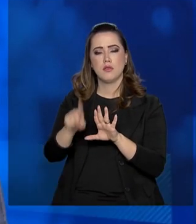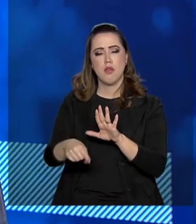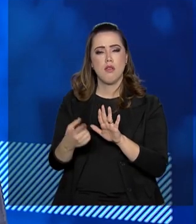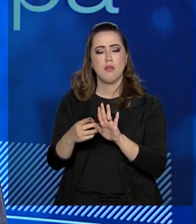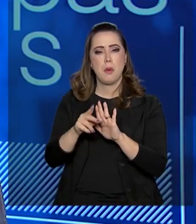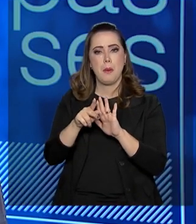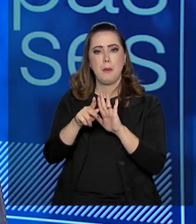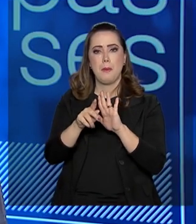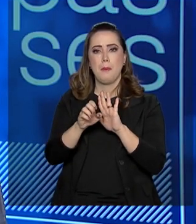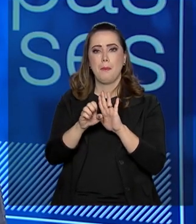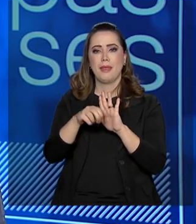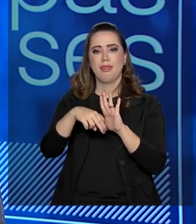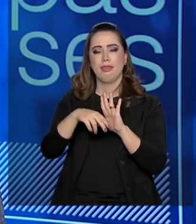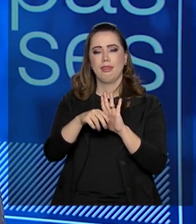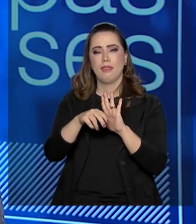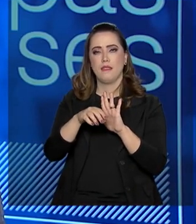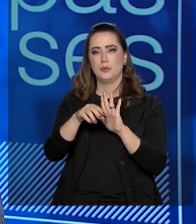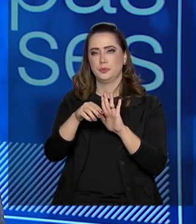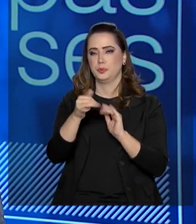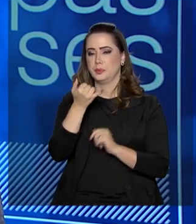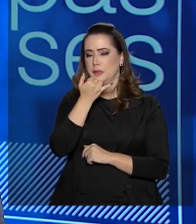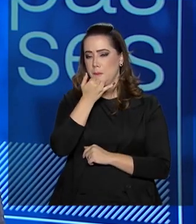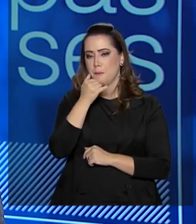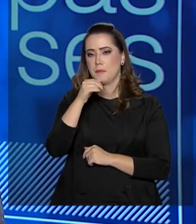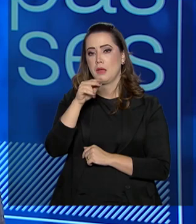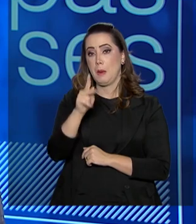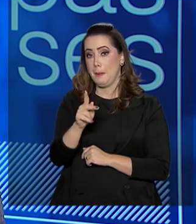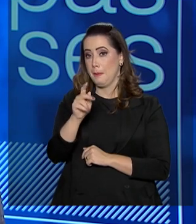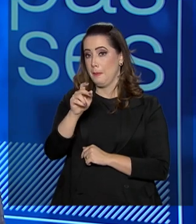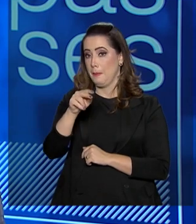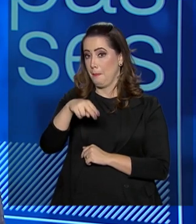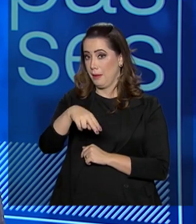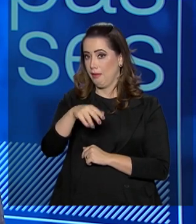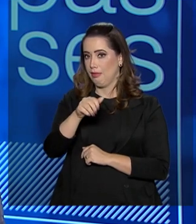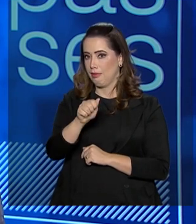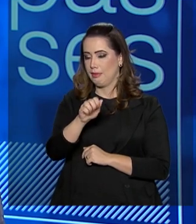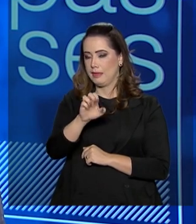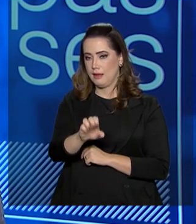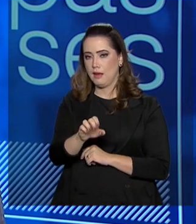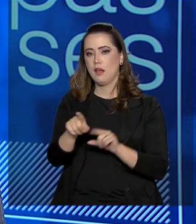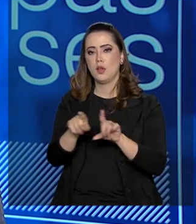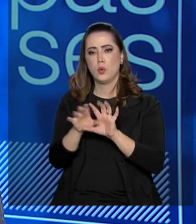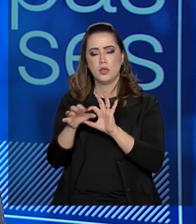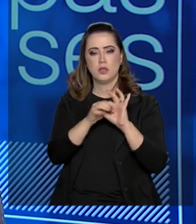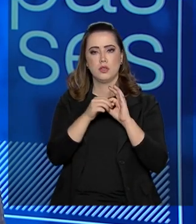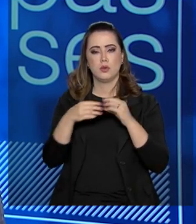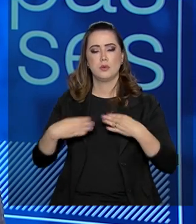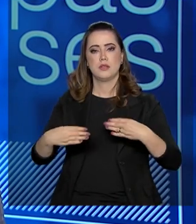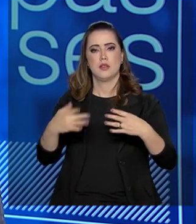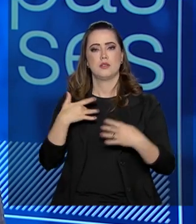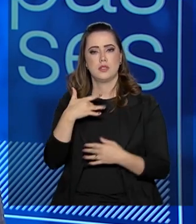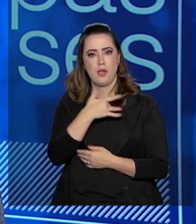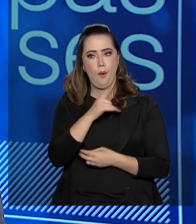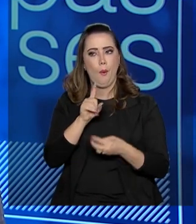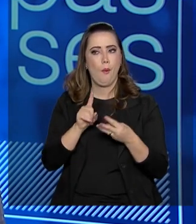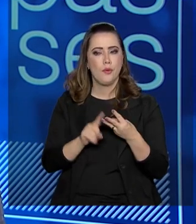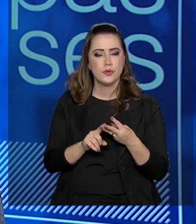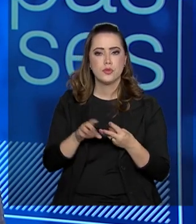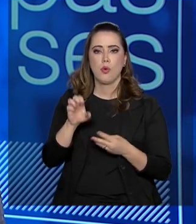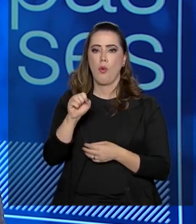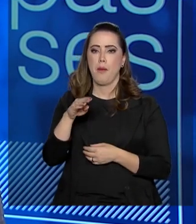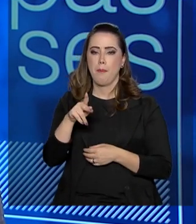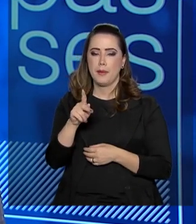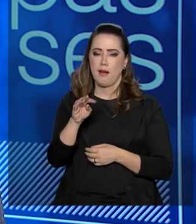ele tem uma parceria com o Instituto da Saúde, recursos nutricionais, tem parceria com a Embrapa, trabalha com a